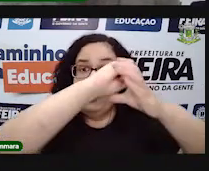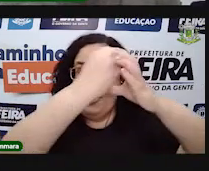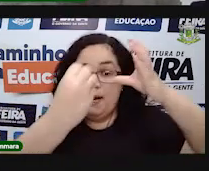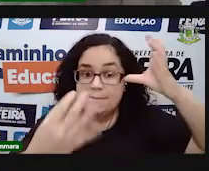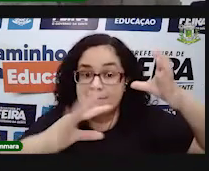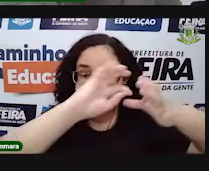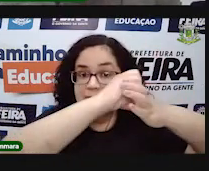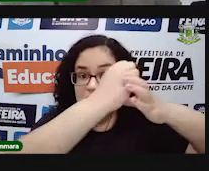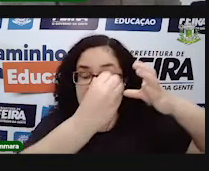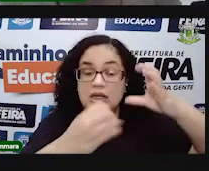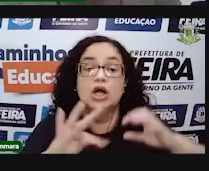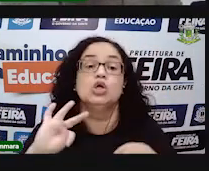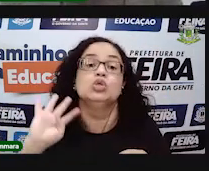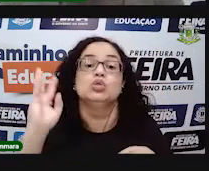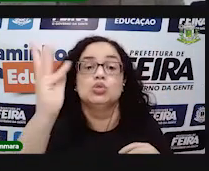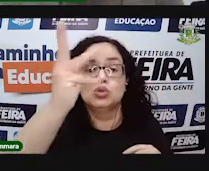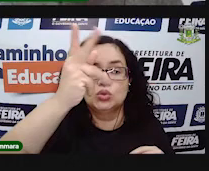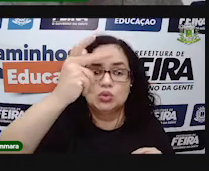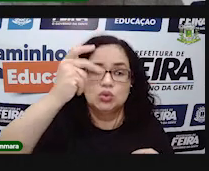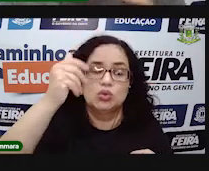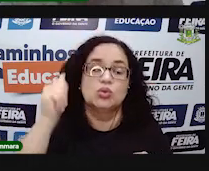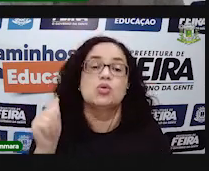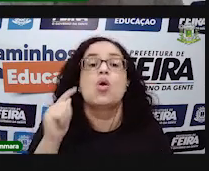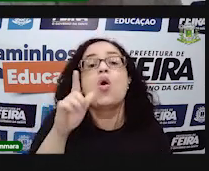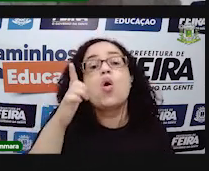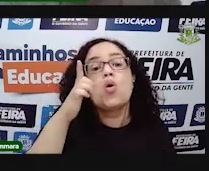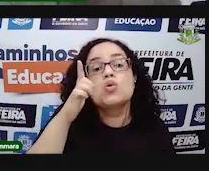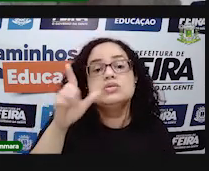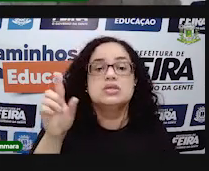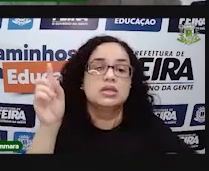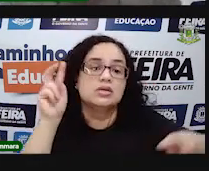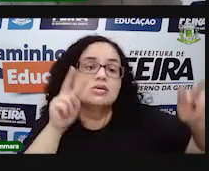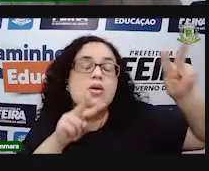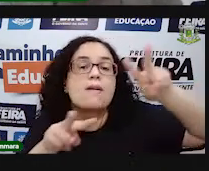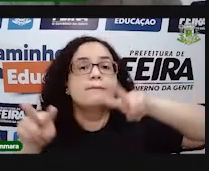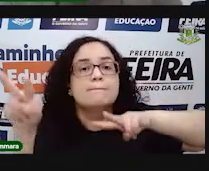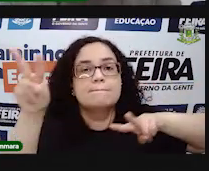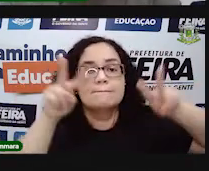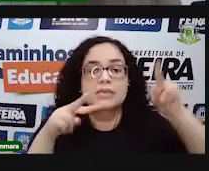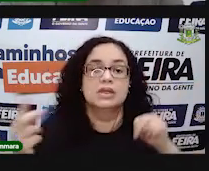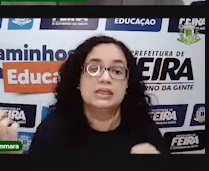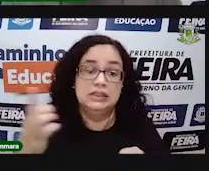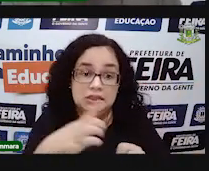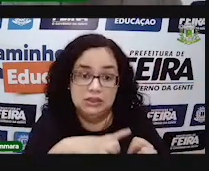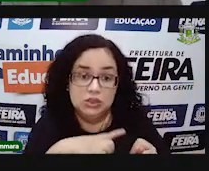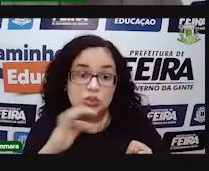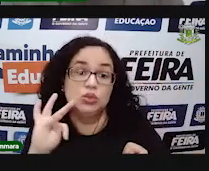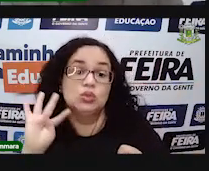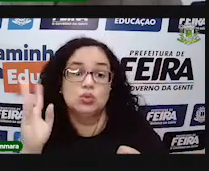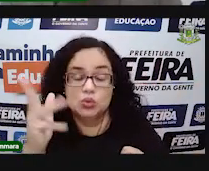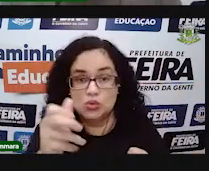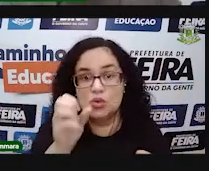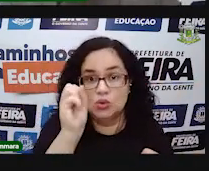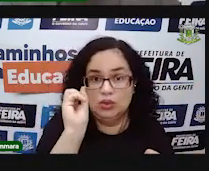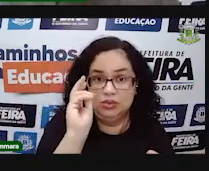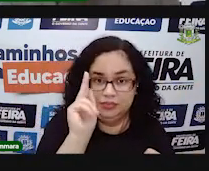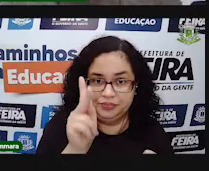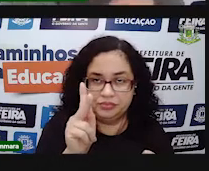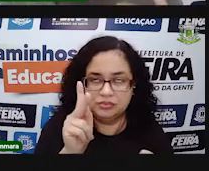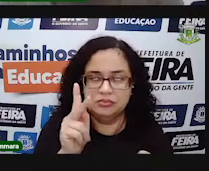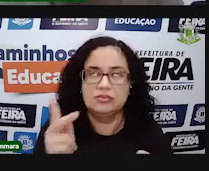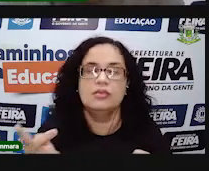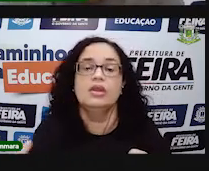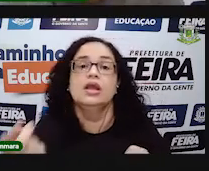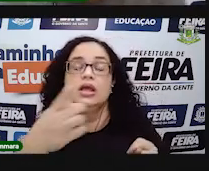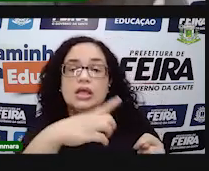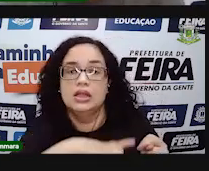todas essas figuras, têm uma característica que faz parte de todas elas. O que é que a gente consegue observar